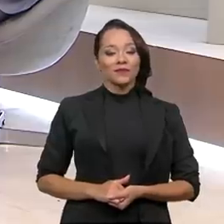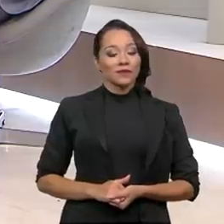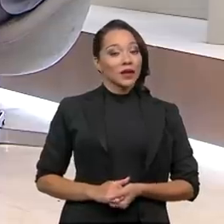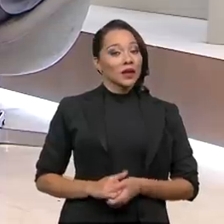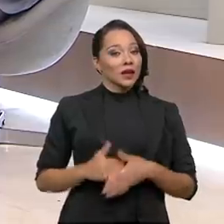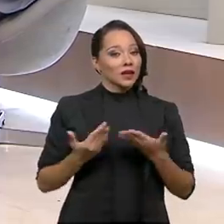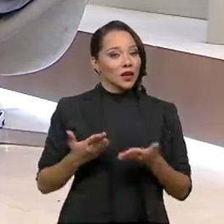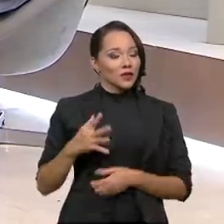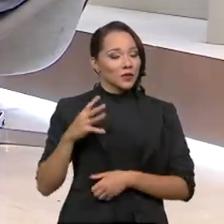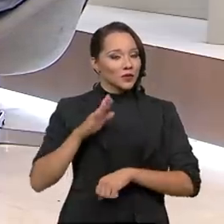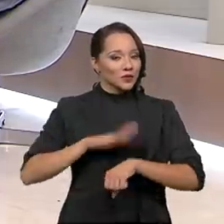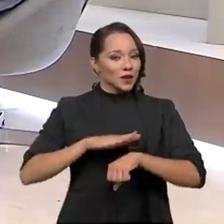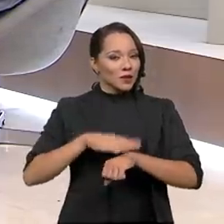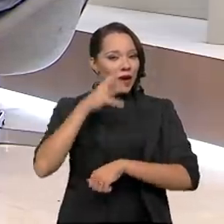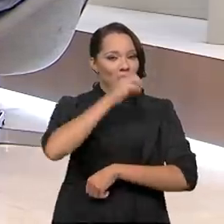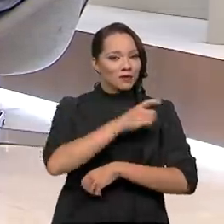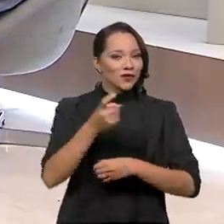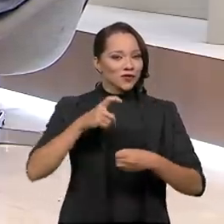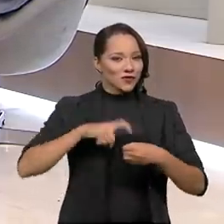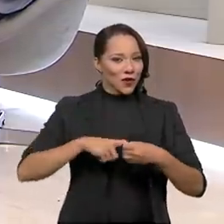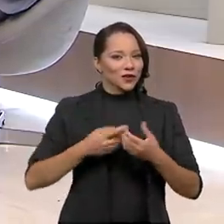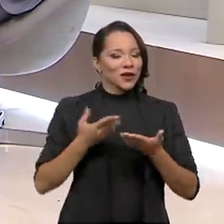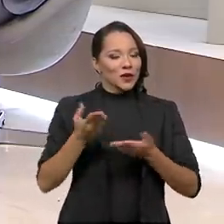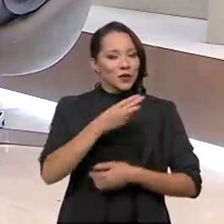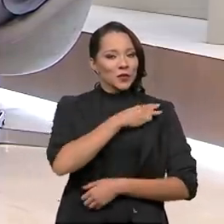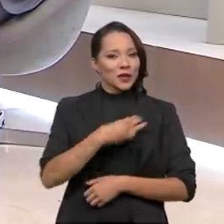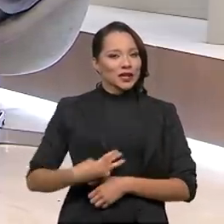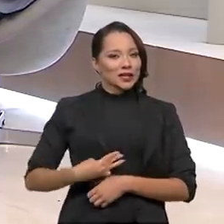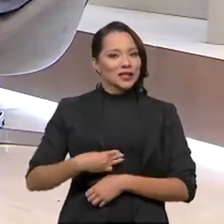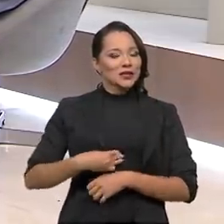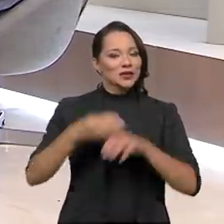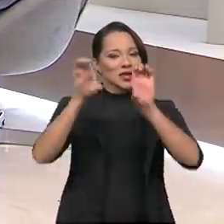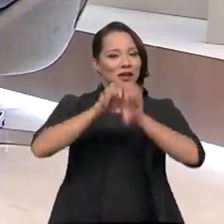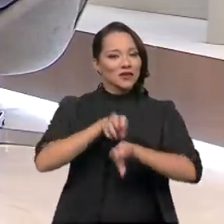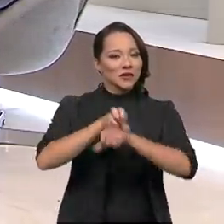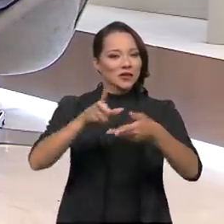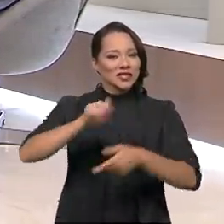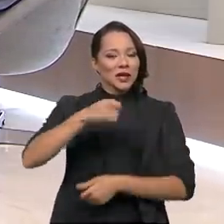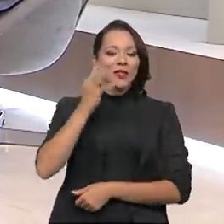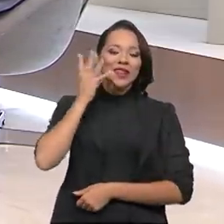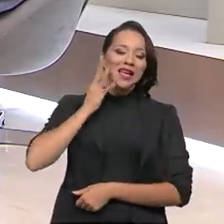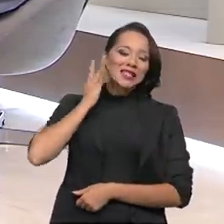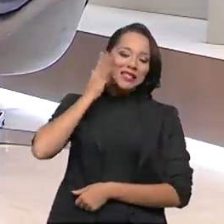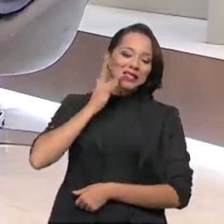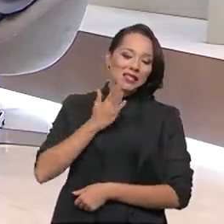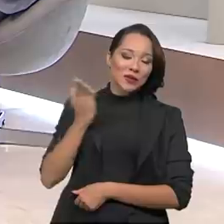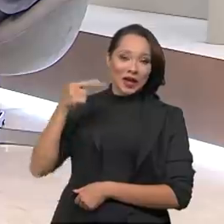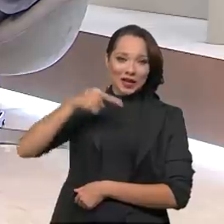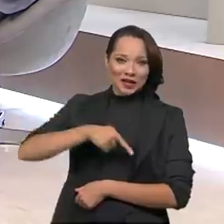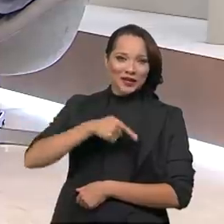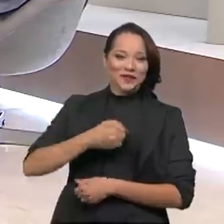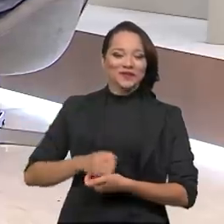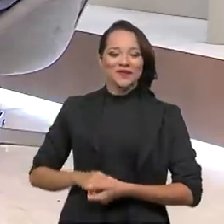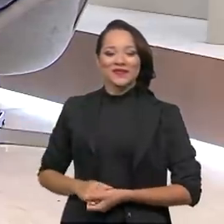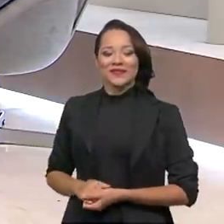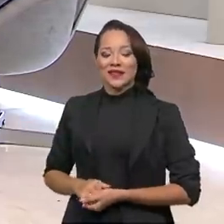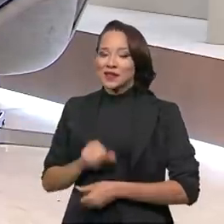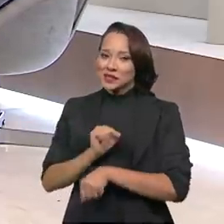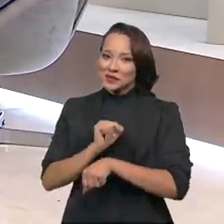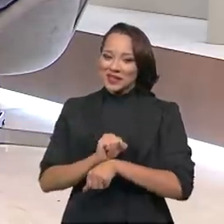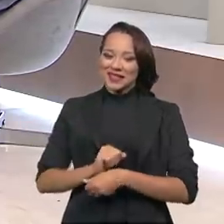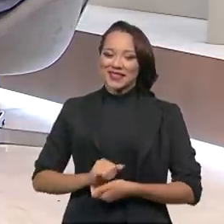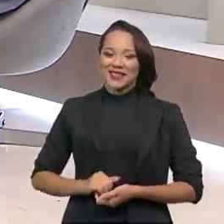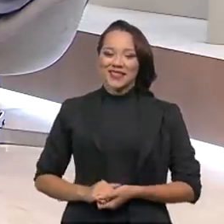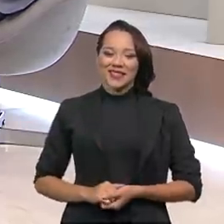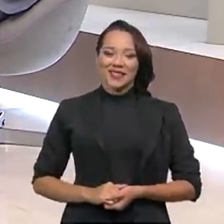Vamos para um rápido intervalo e voltamos em instantes com o ministro da Infraestrutura, Tarcísio Gomes de Freitas, aqui no Brasil em pauta. Não saia